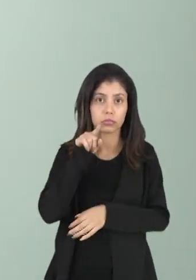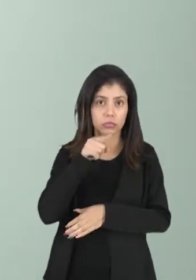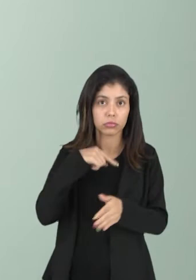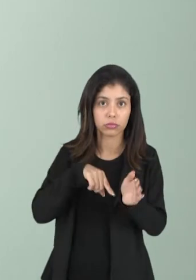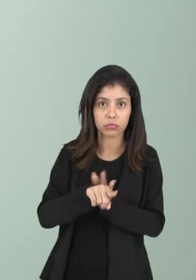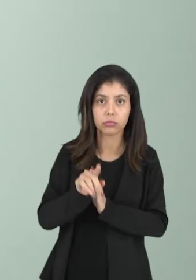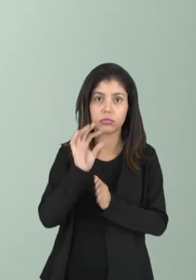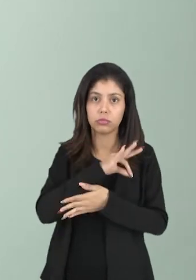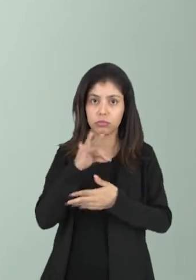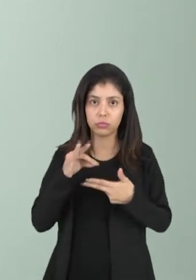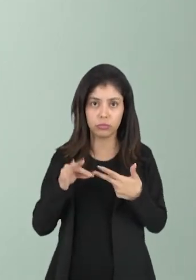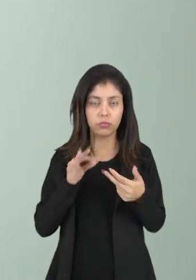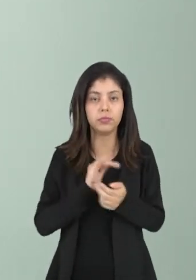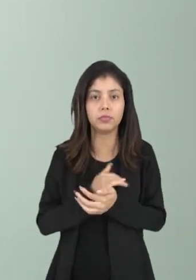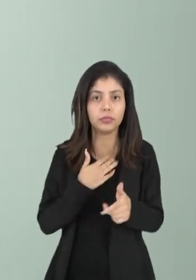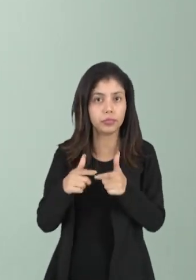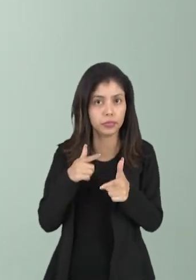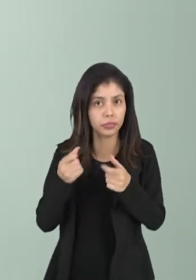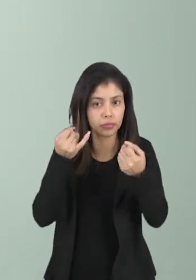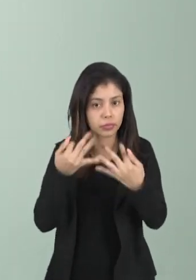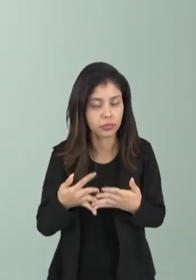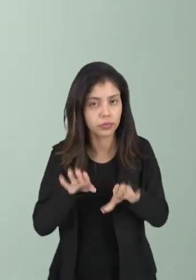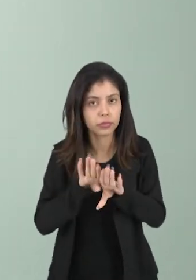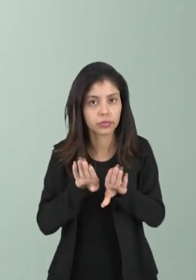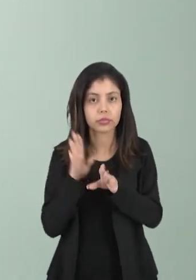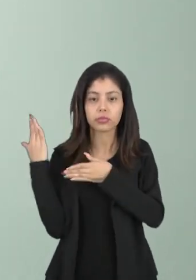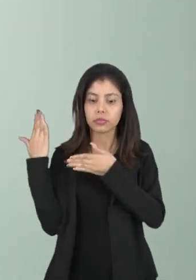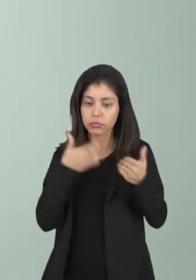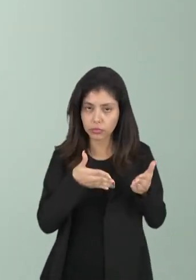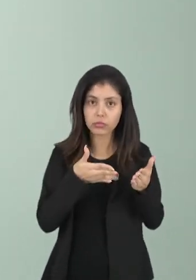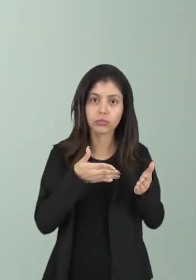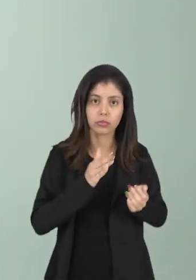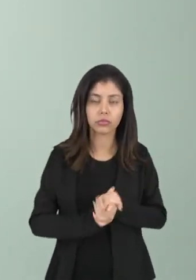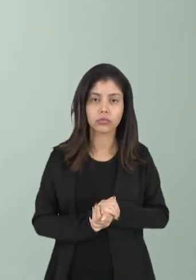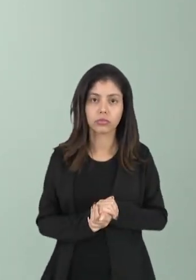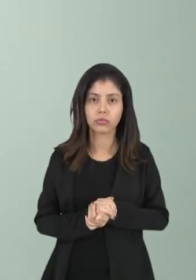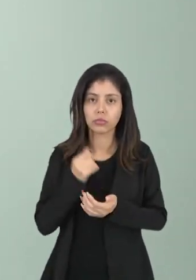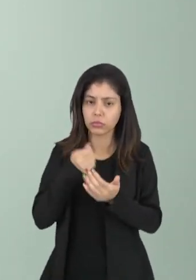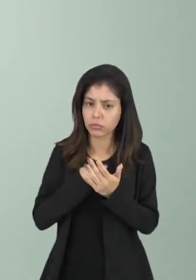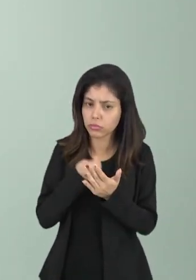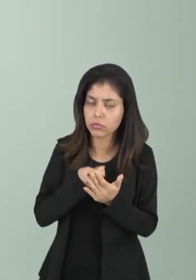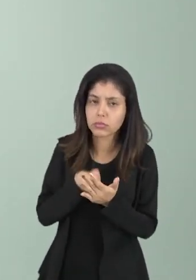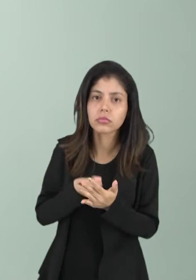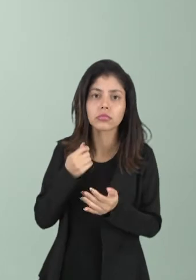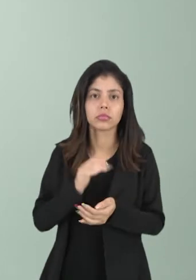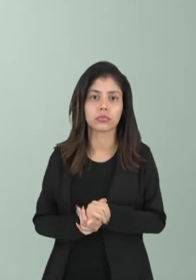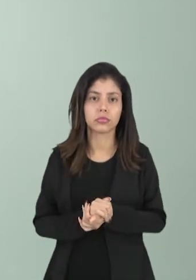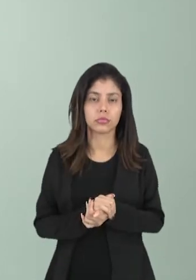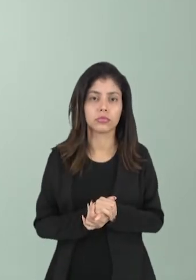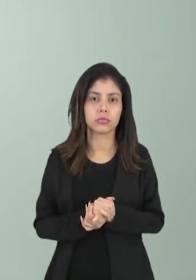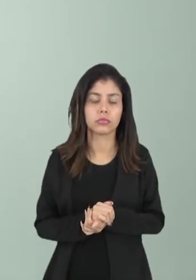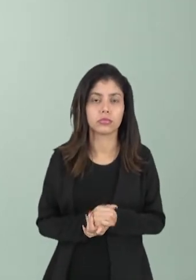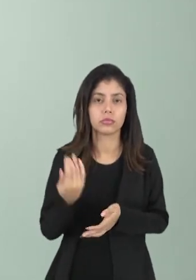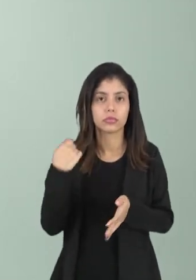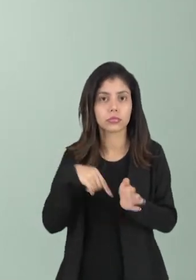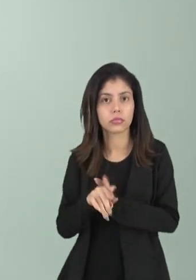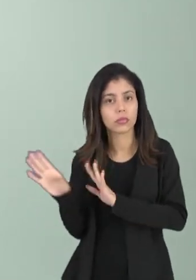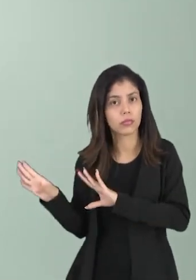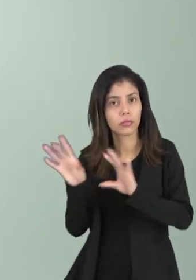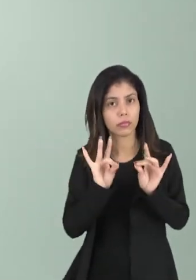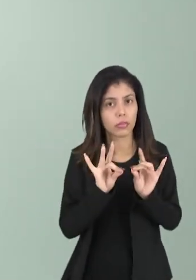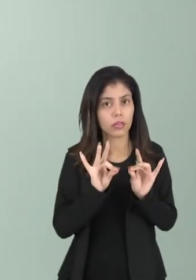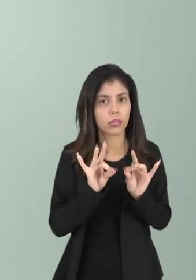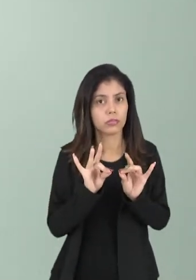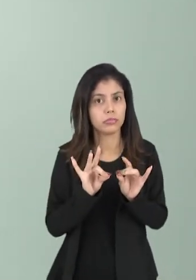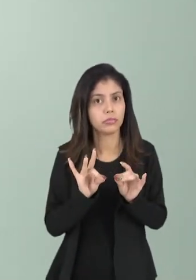questão do Enem, ela trabalha muito sobre essa questão do determinismo, certo? É um questionário que vem trazer